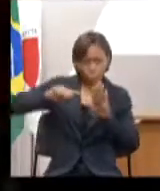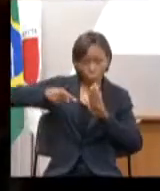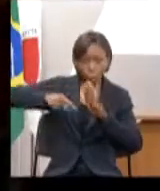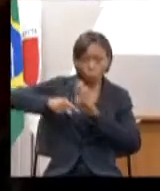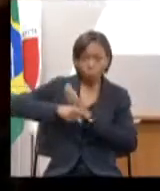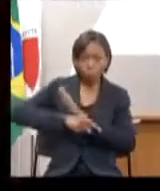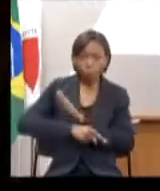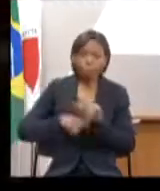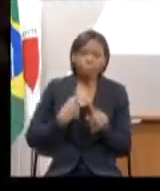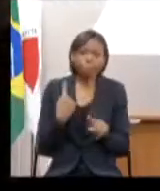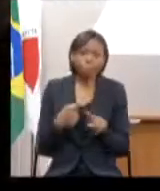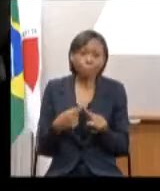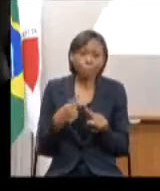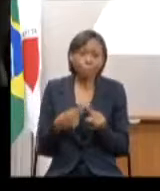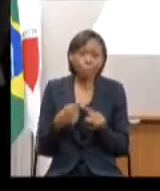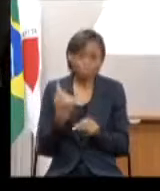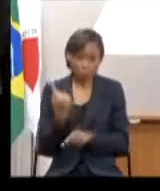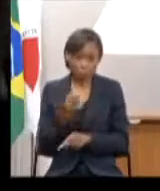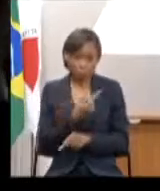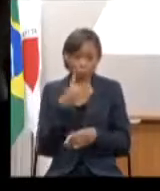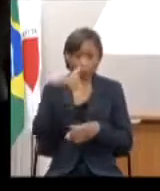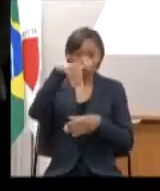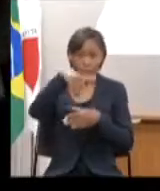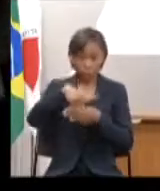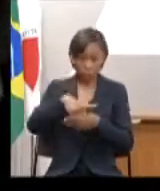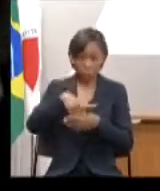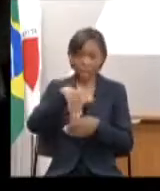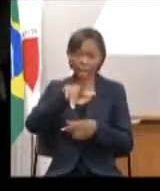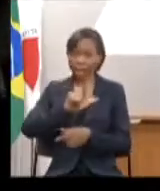porque quando votamos a LDO,